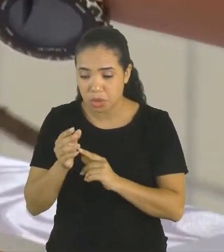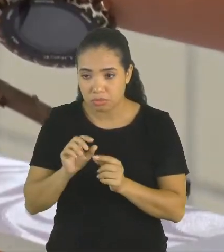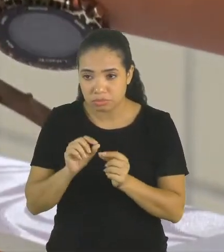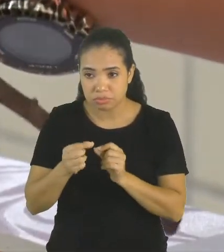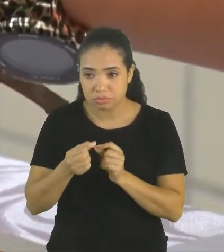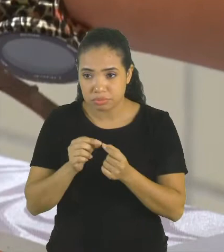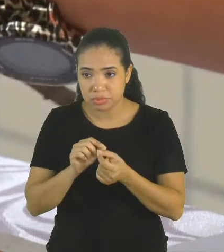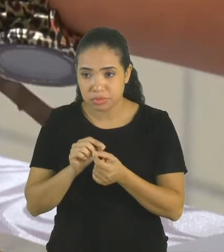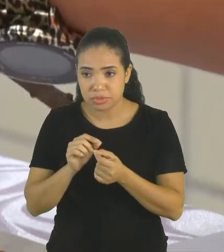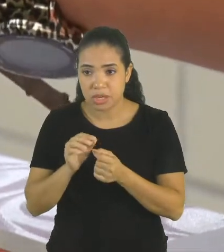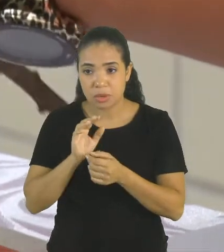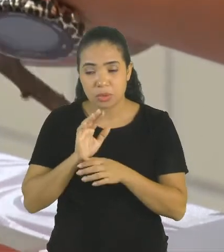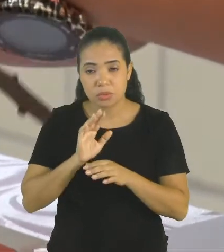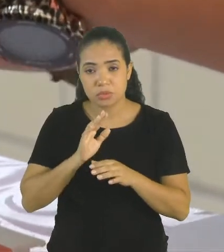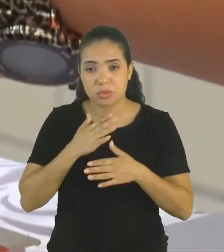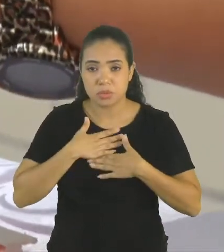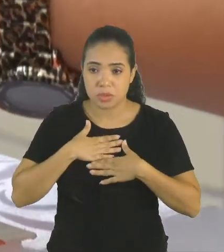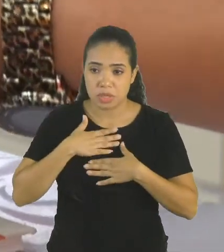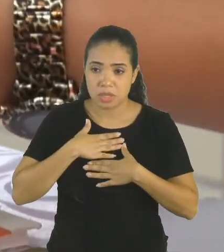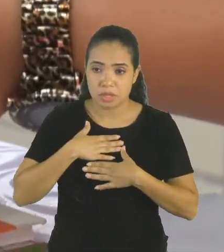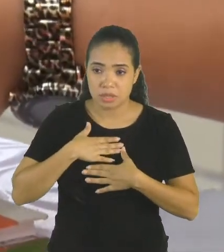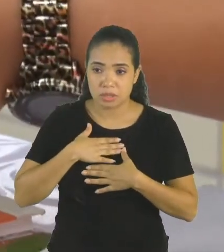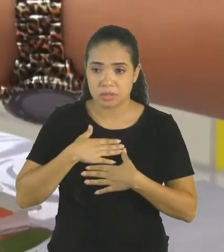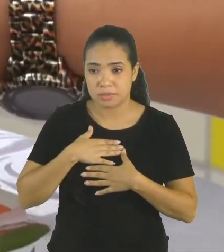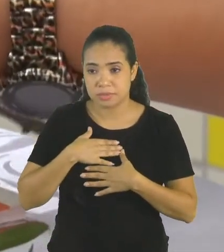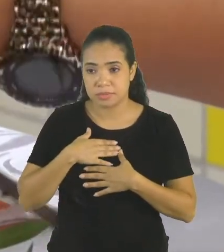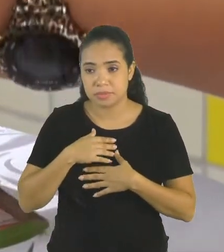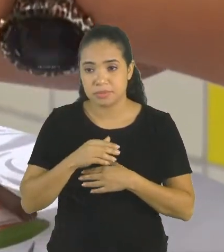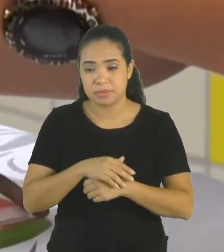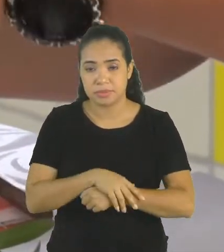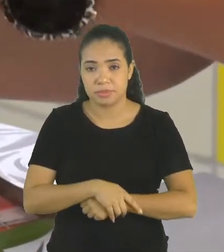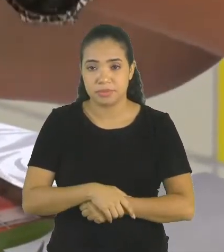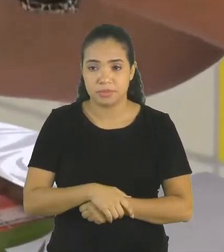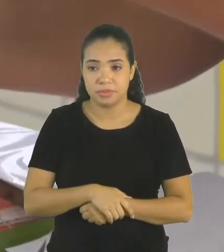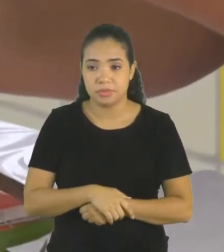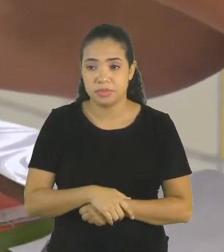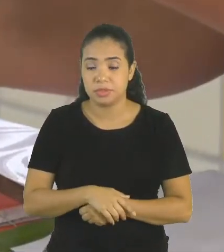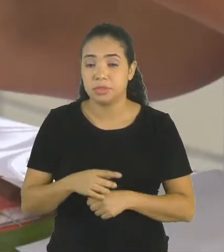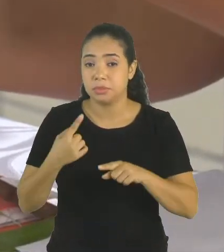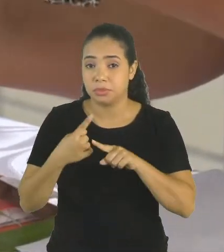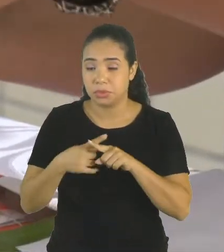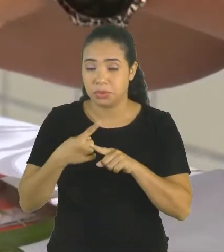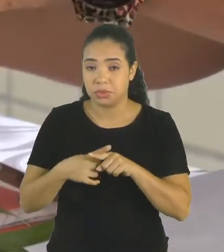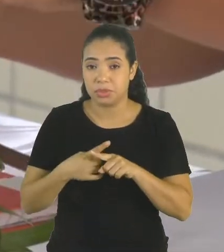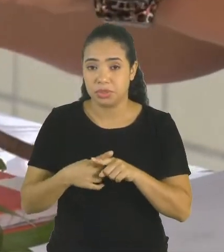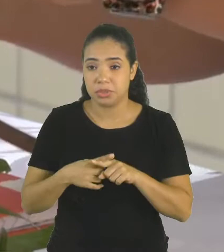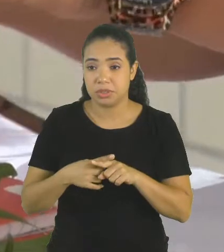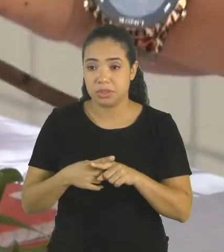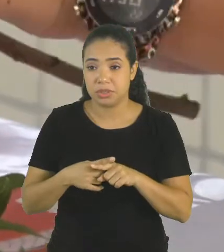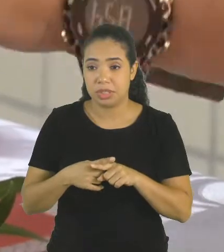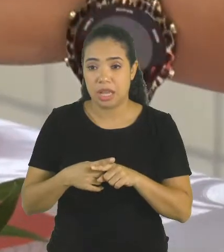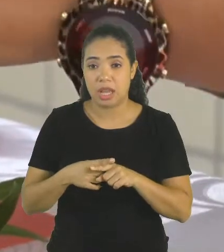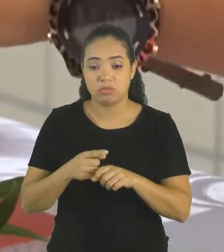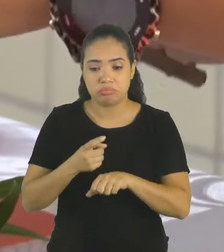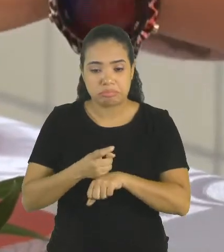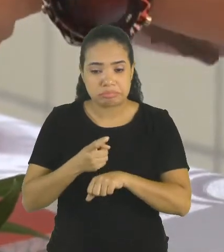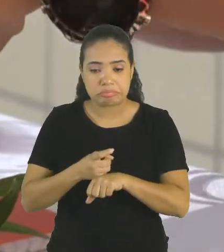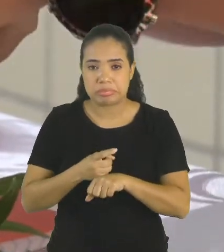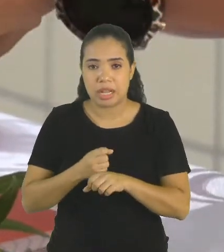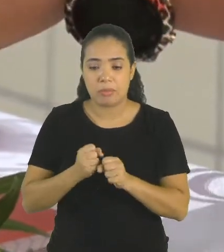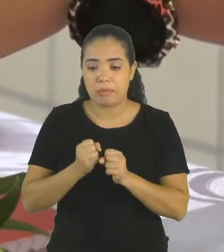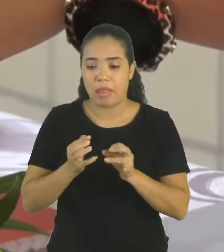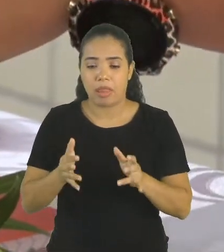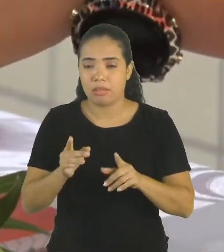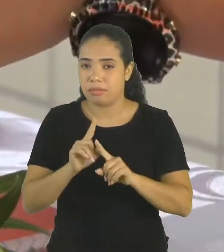colocando aos poucos e vai passando a fita, porque aí ele não sai com